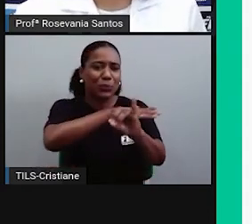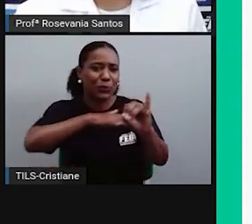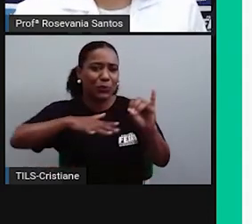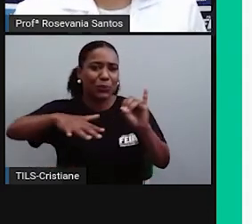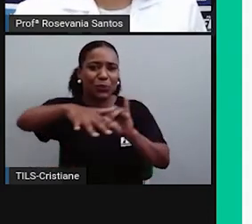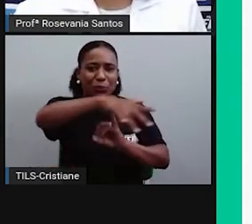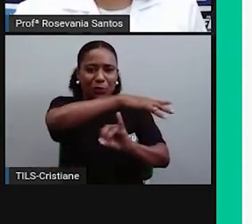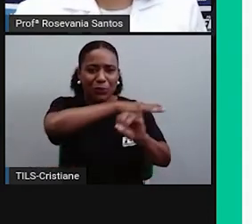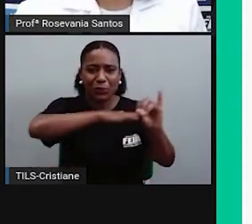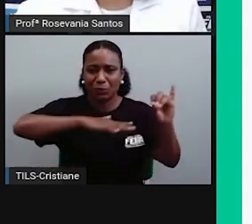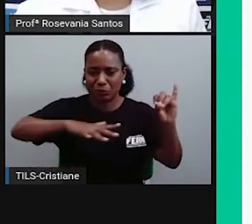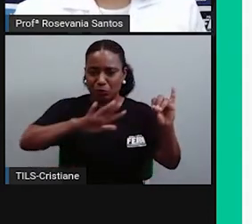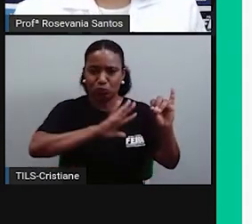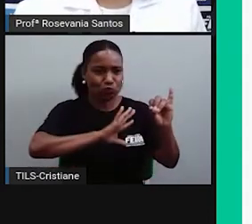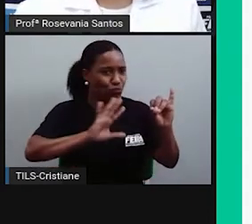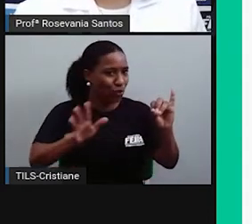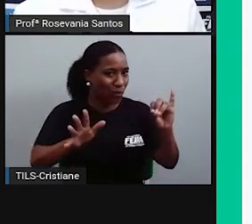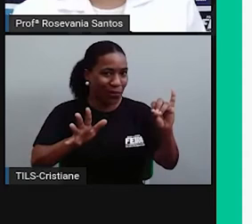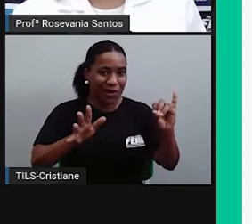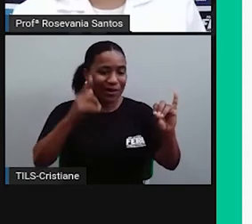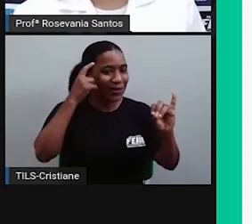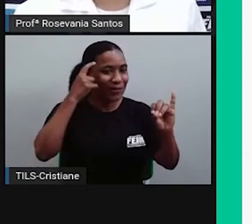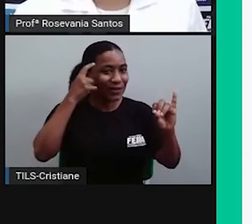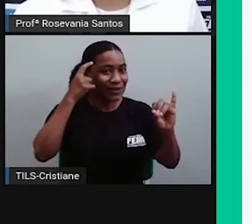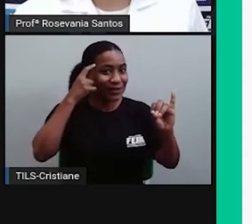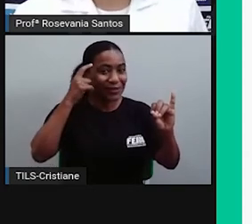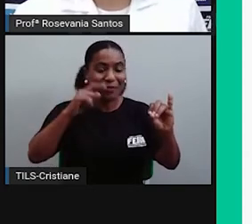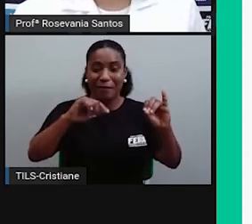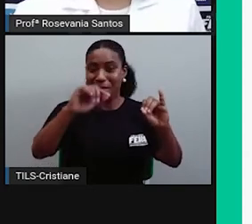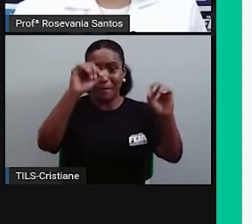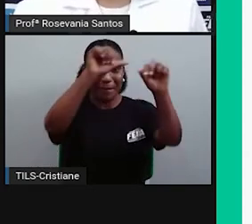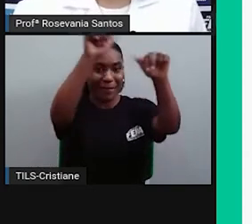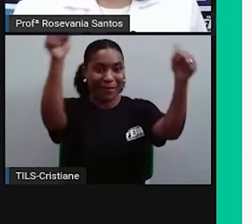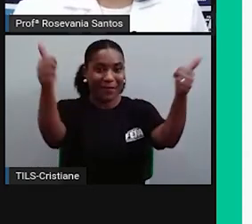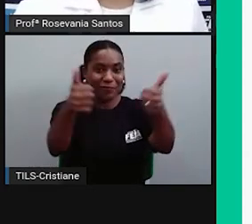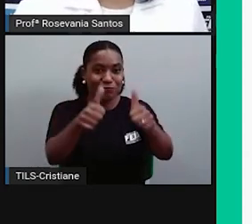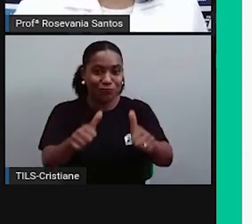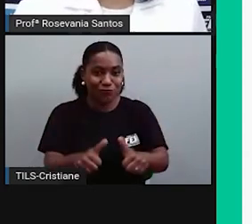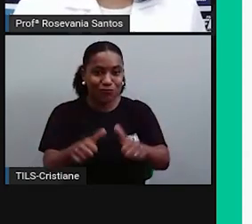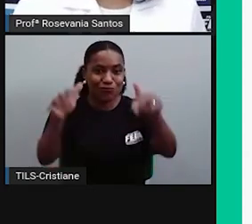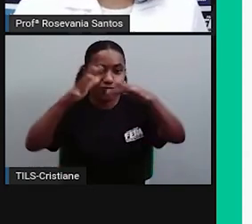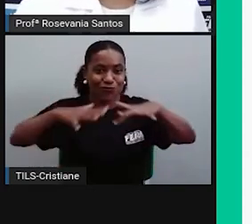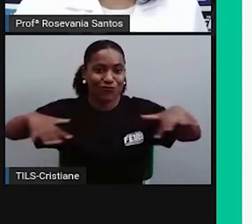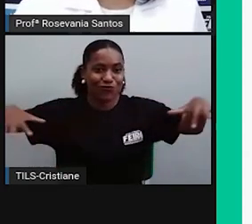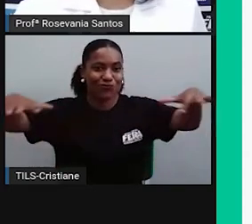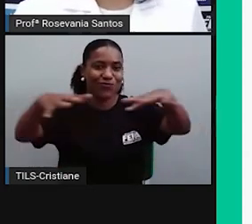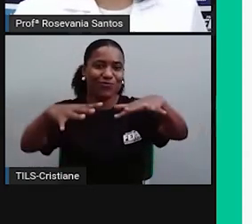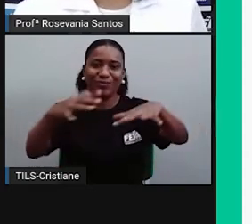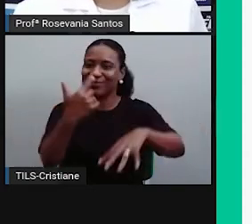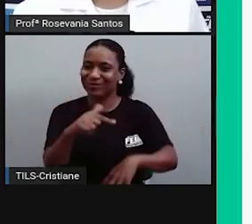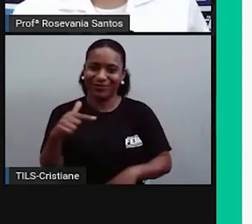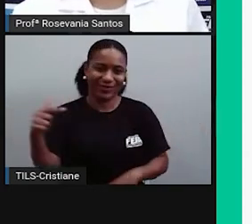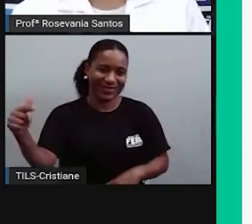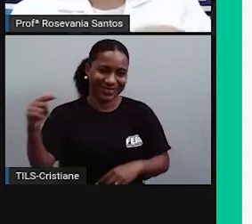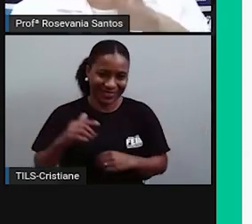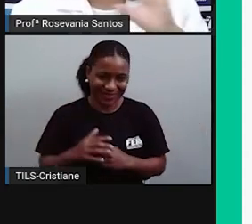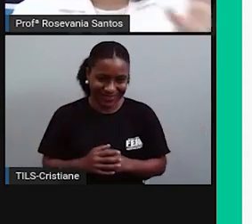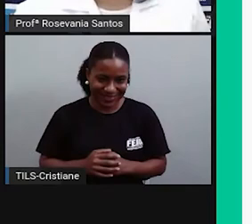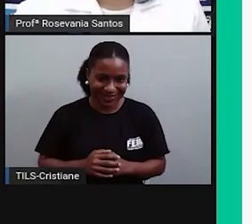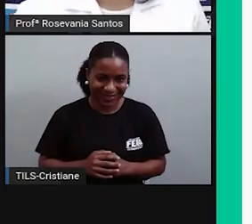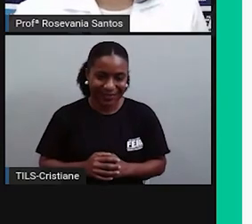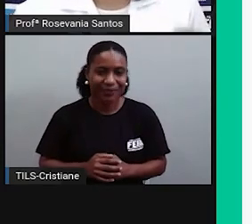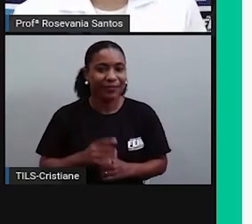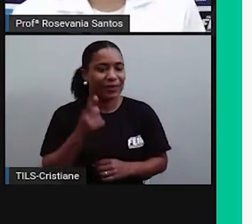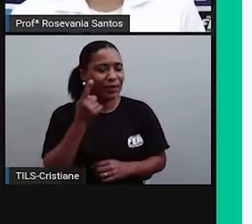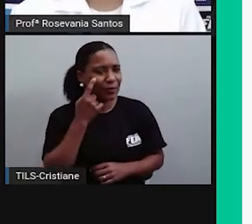a parte continental, que era uma ilha, a parte missular. E, a partir daí, recebemos vários nomes, olhamos os